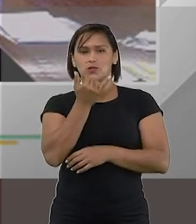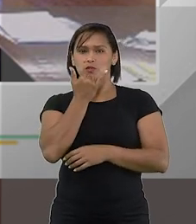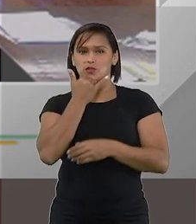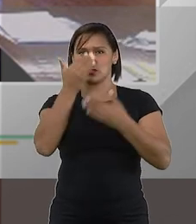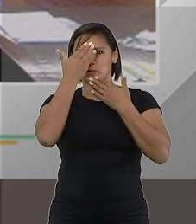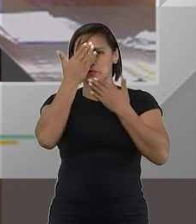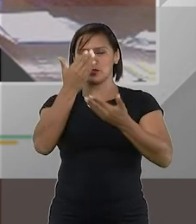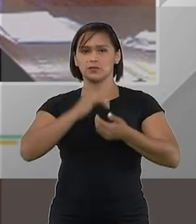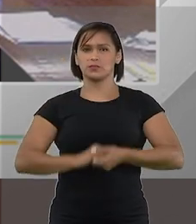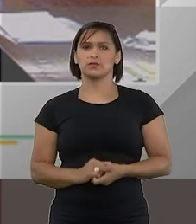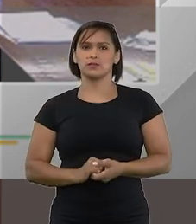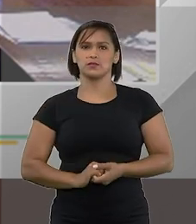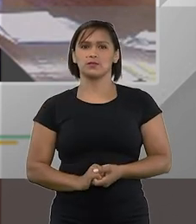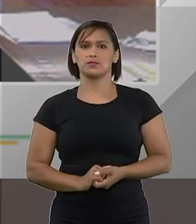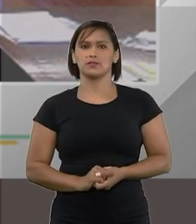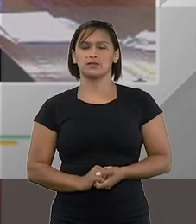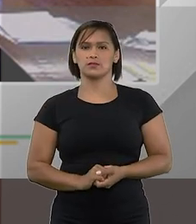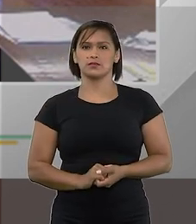desculpe muito obrigado